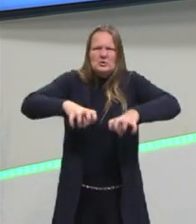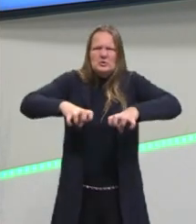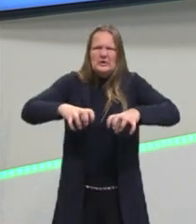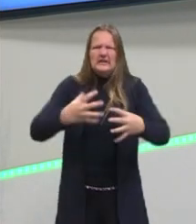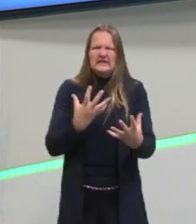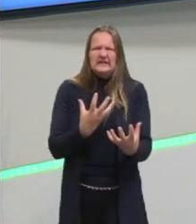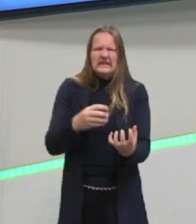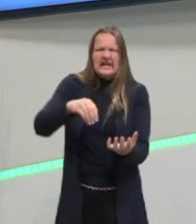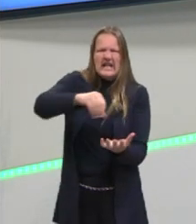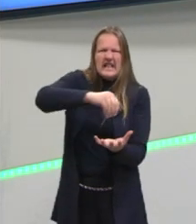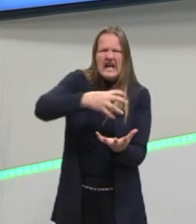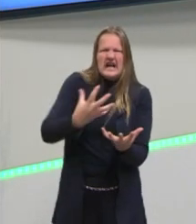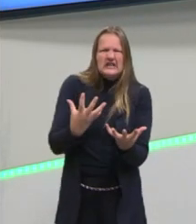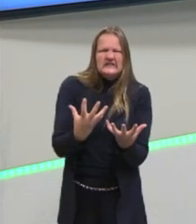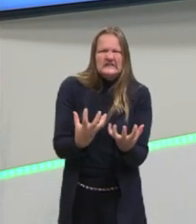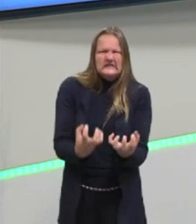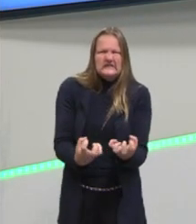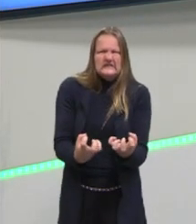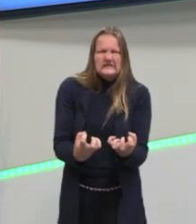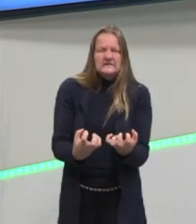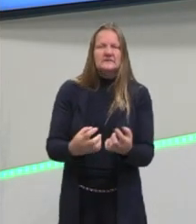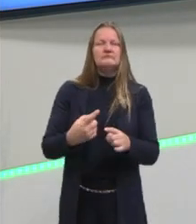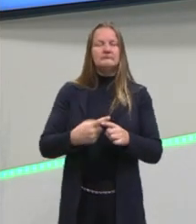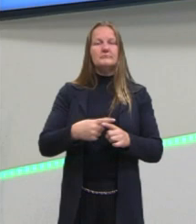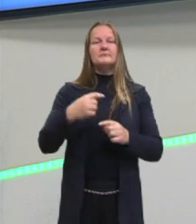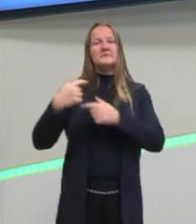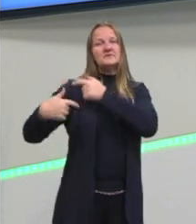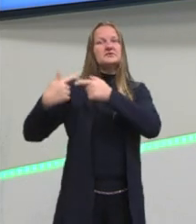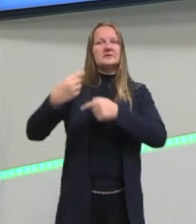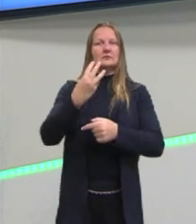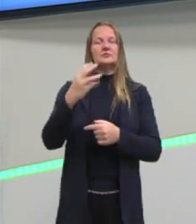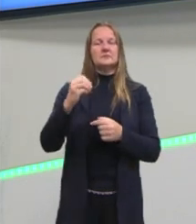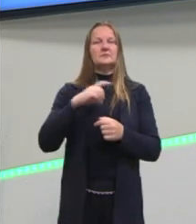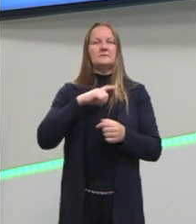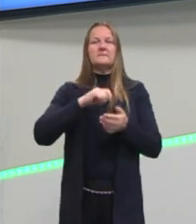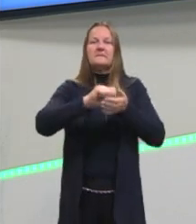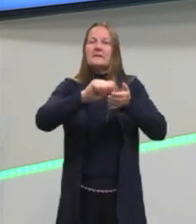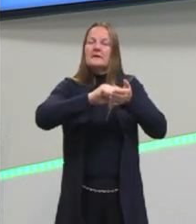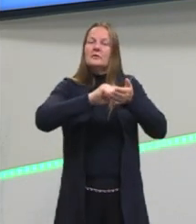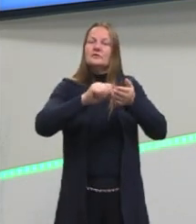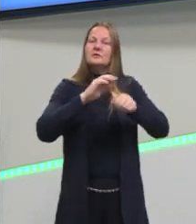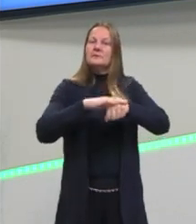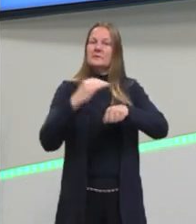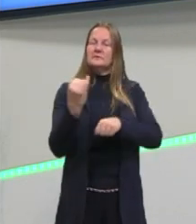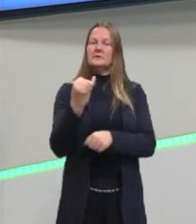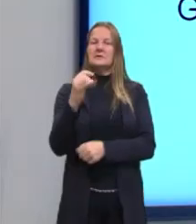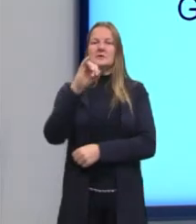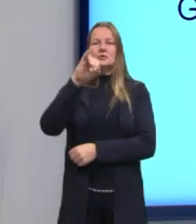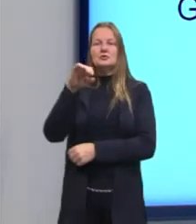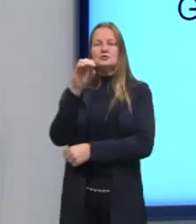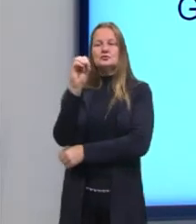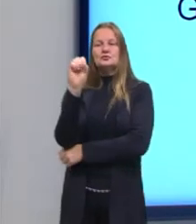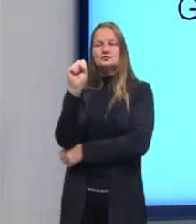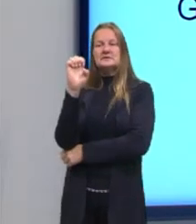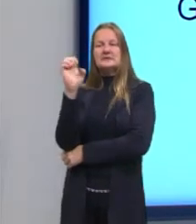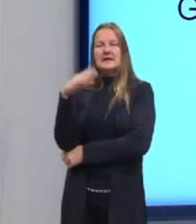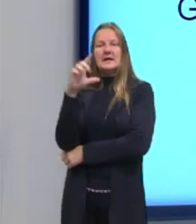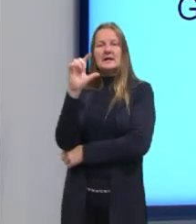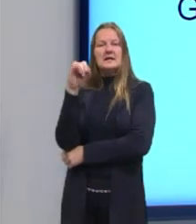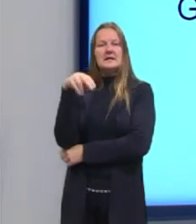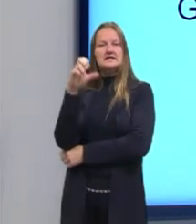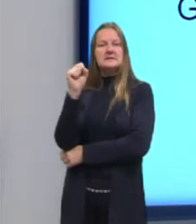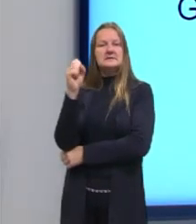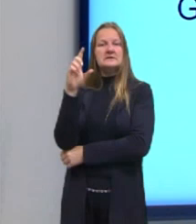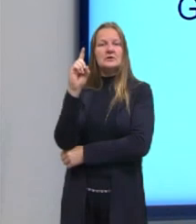dentro desse contexto aqui da geração de 30. Nós temos como autores principais ali o José Lins do Rego, o Jorge